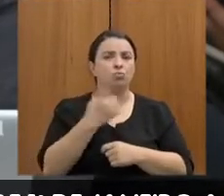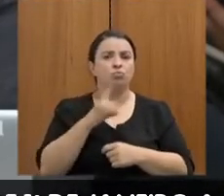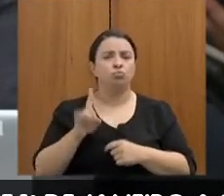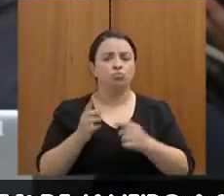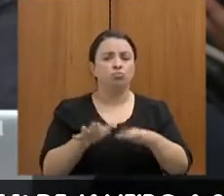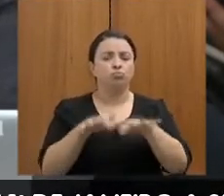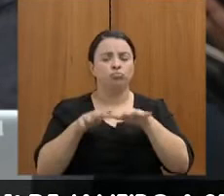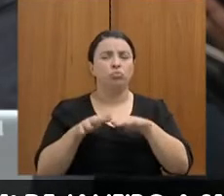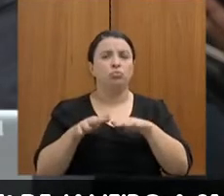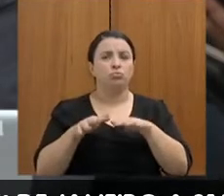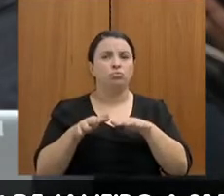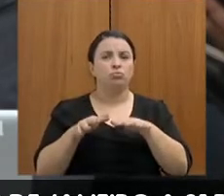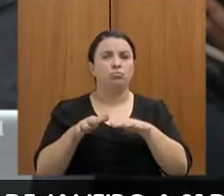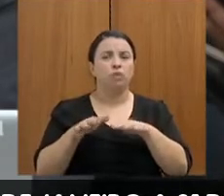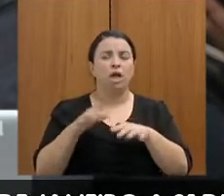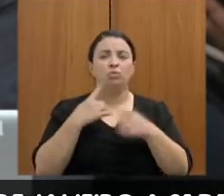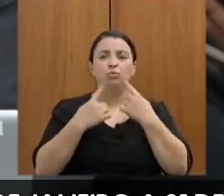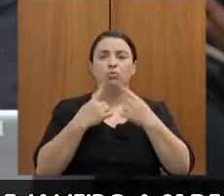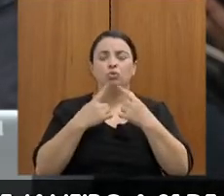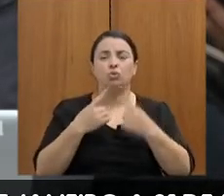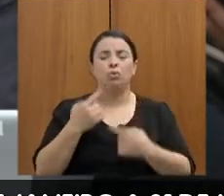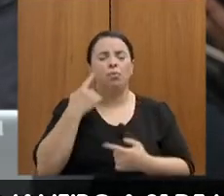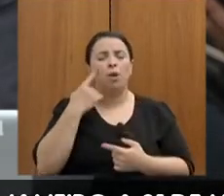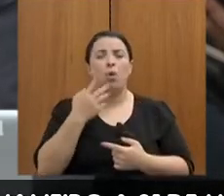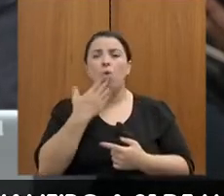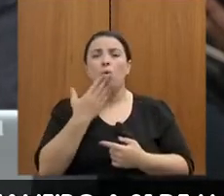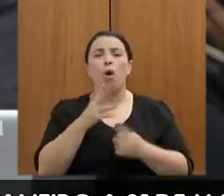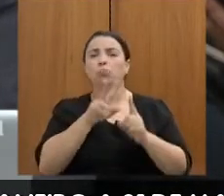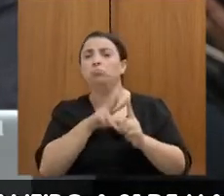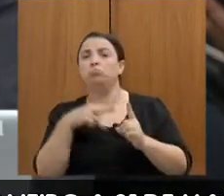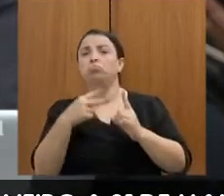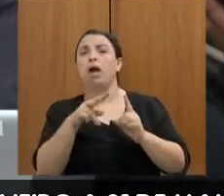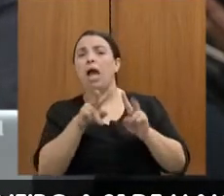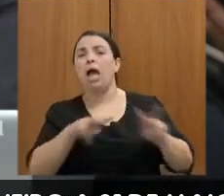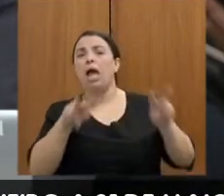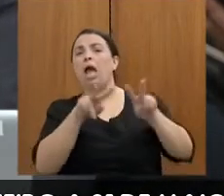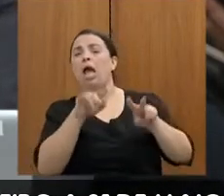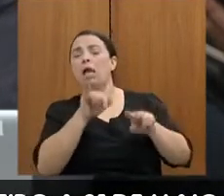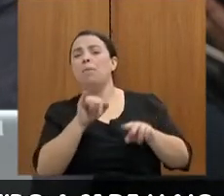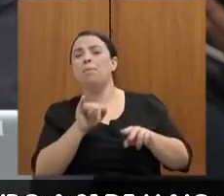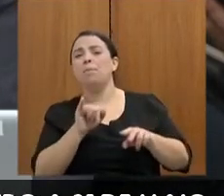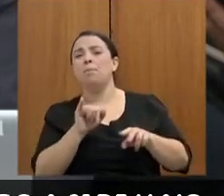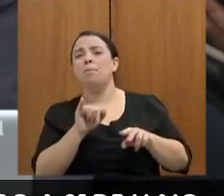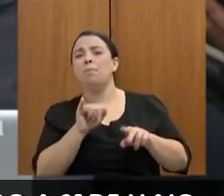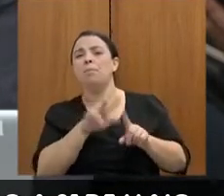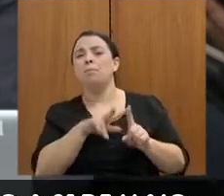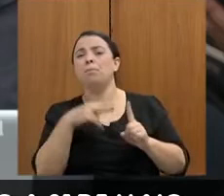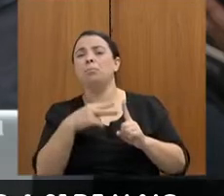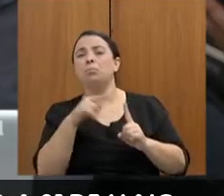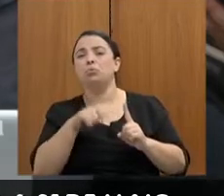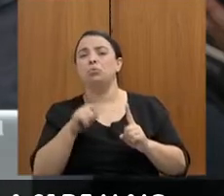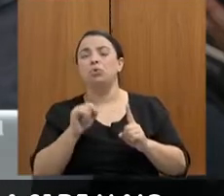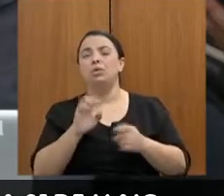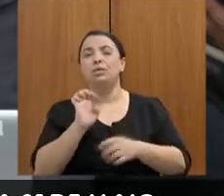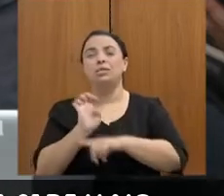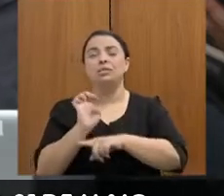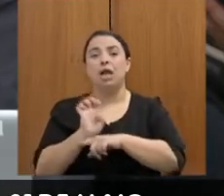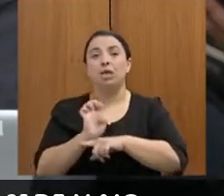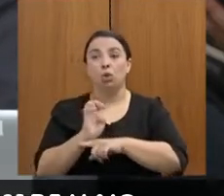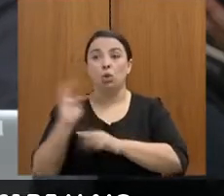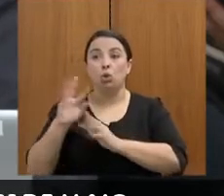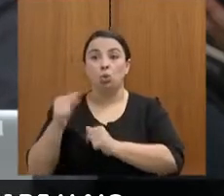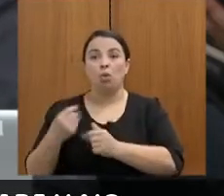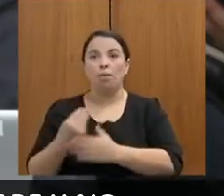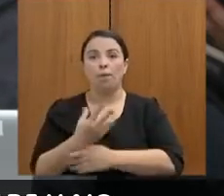que a gente discutiu o seguinte, qual é retrato do Estado que a gente quer? Um Estado que venha prover tudo, e aí com isso não consegue reduzir